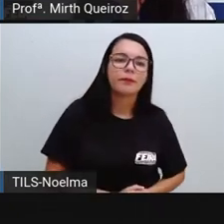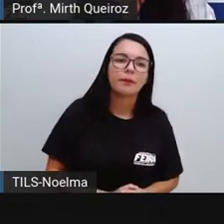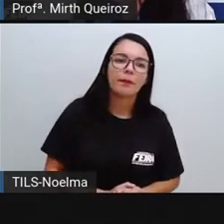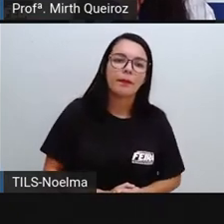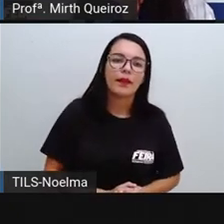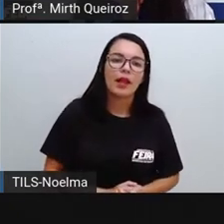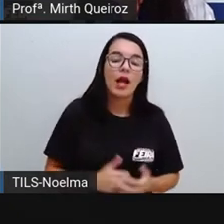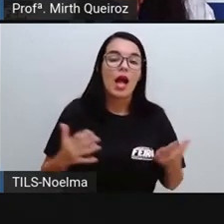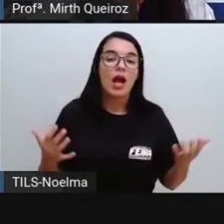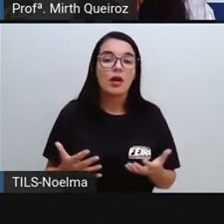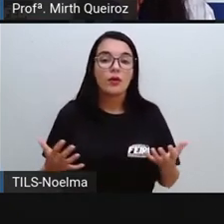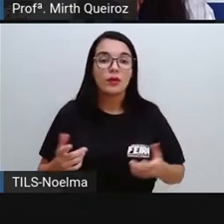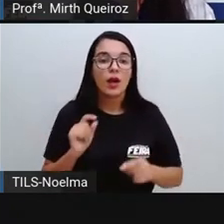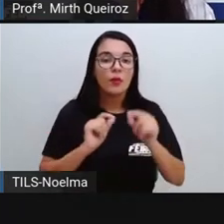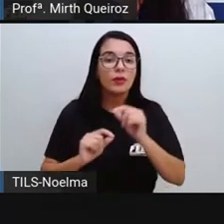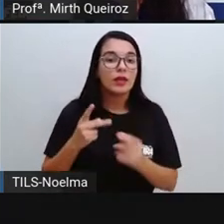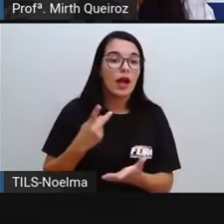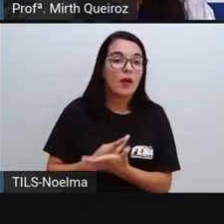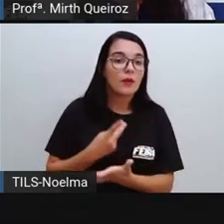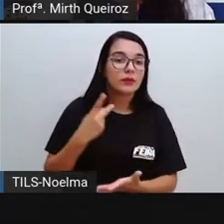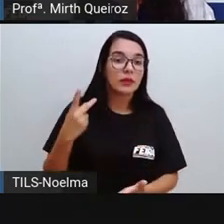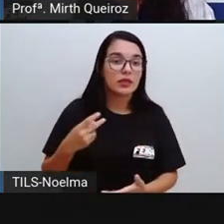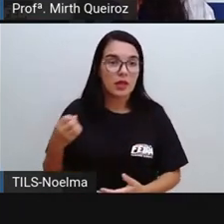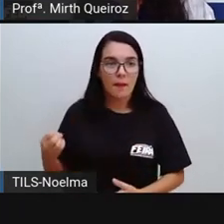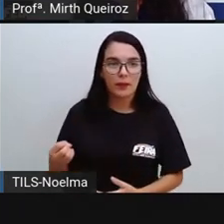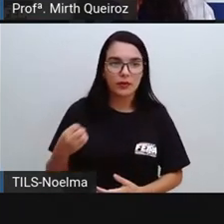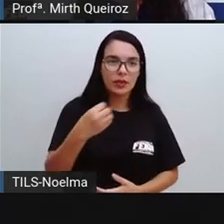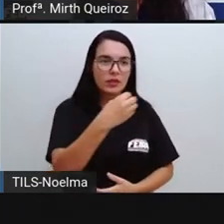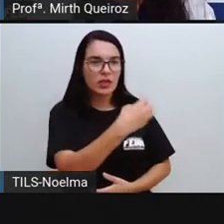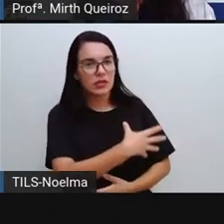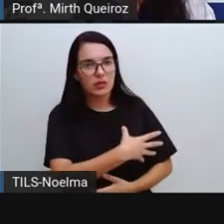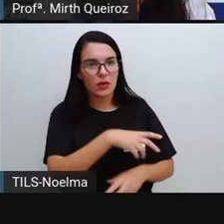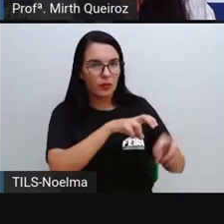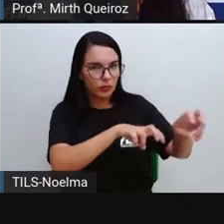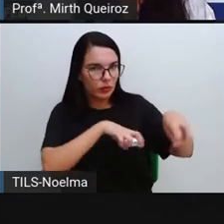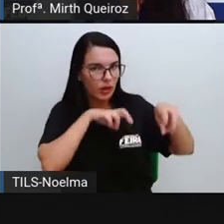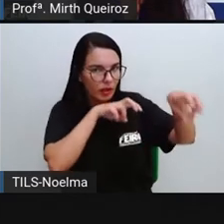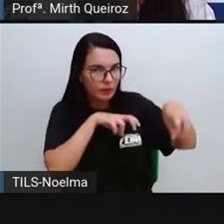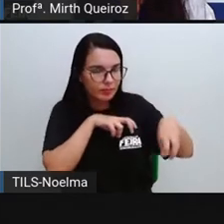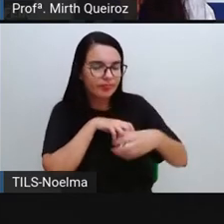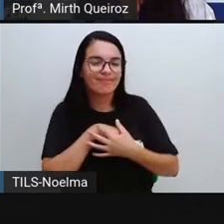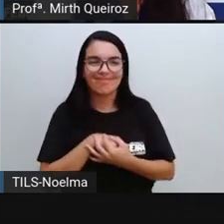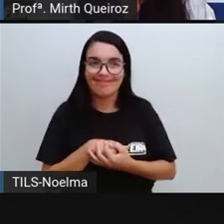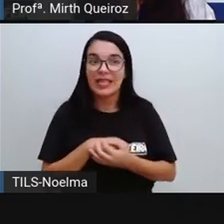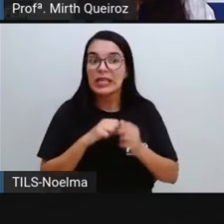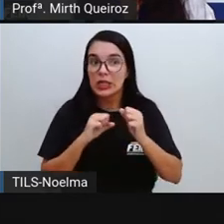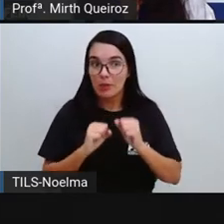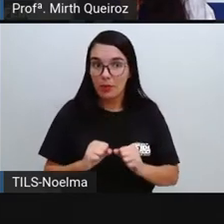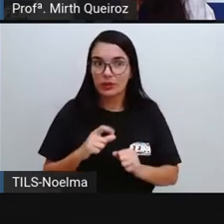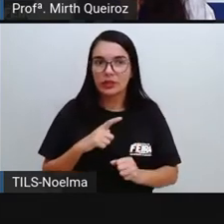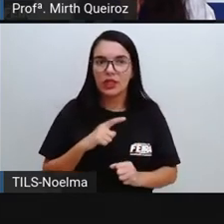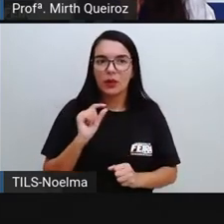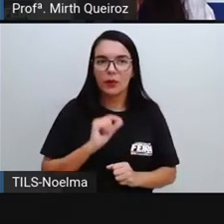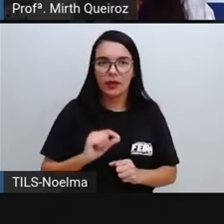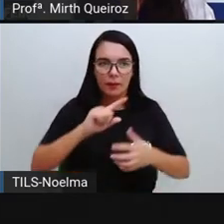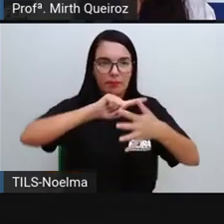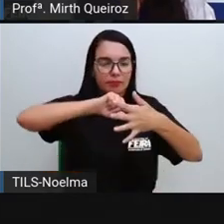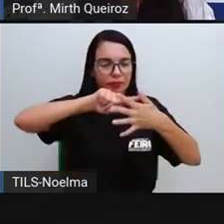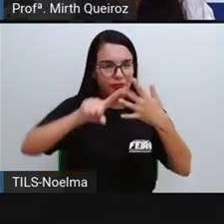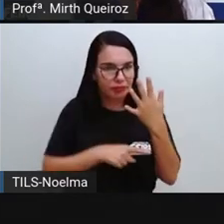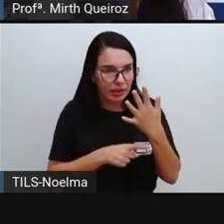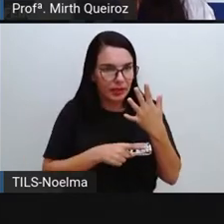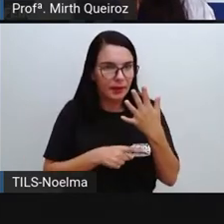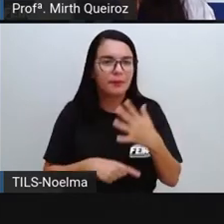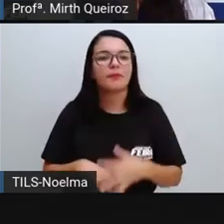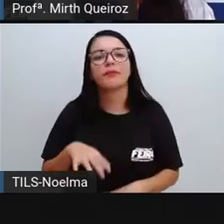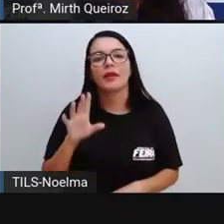Quais são os efeitos da modernização, então, nesse campo? Olha, o aumento da produtividade agro-global, que a gente já falou, né? Se